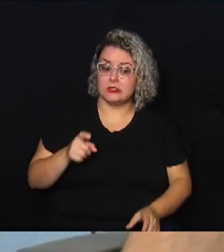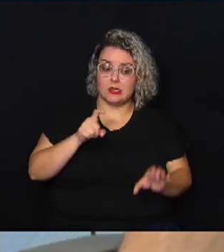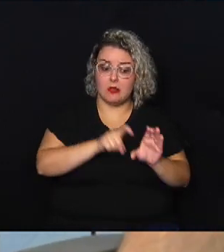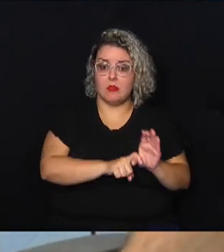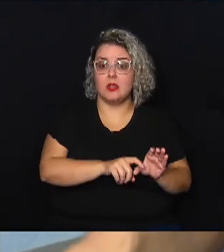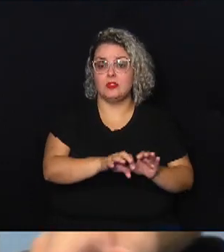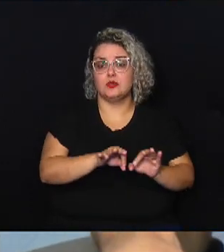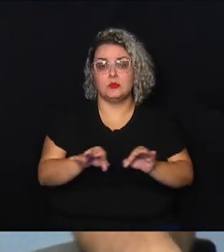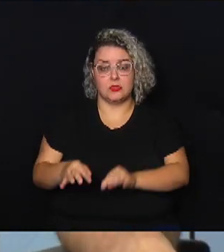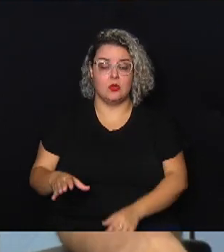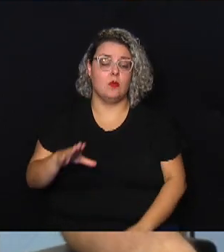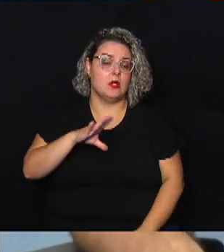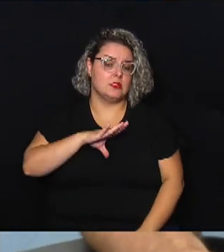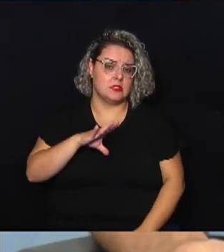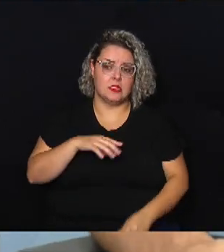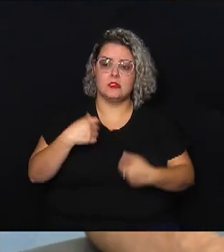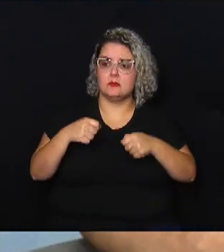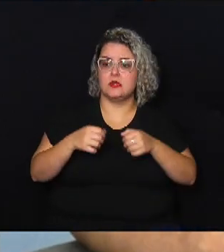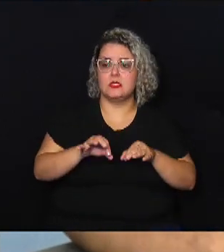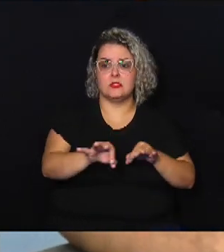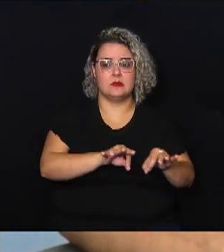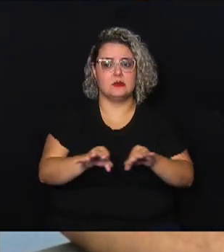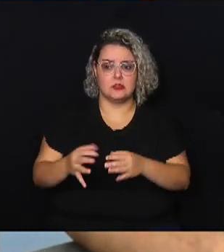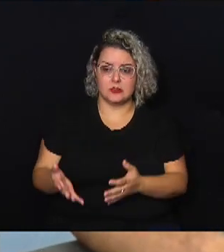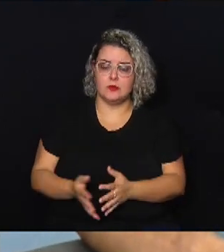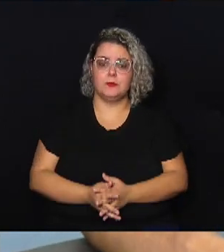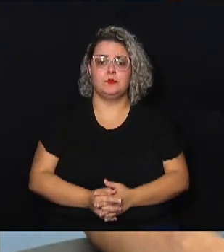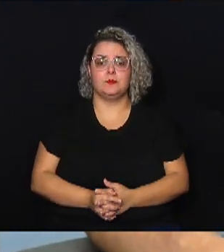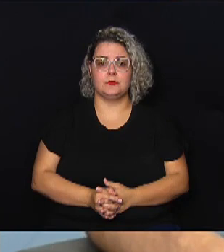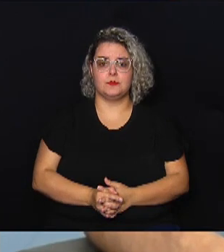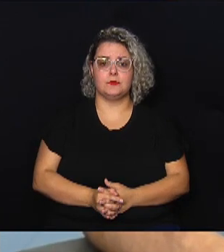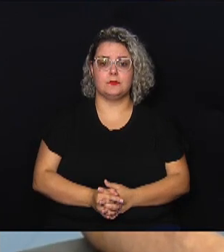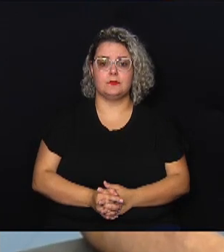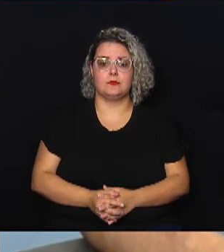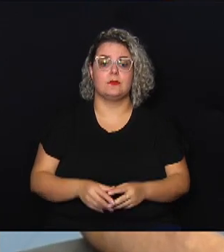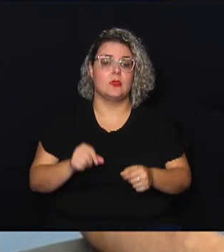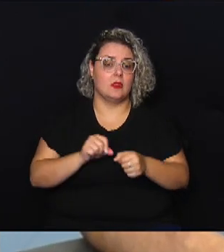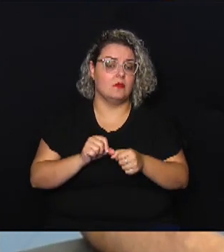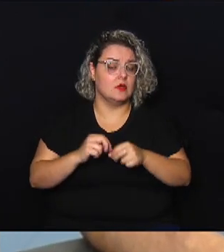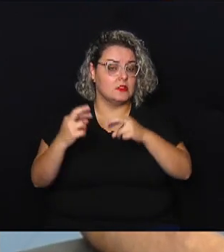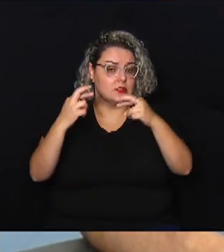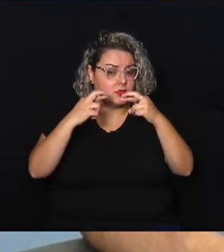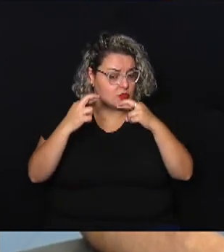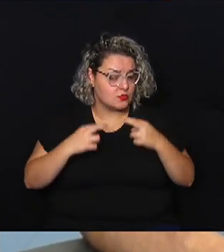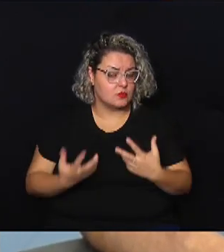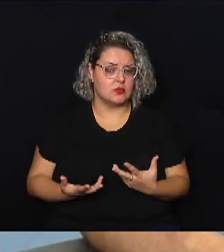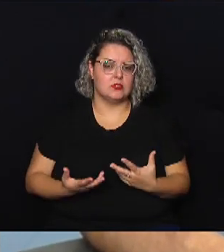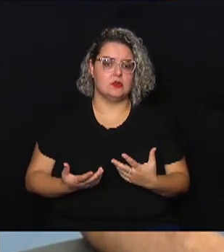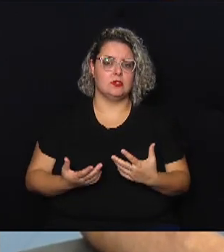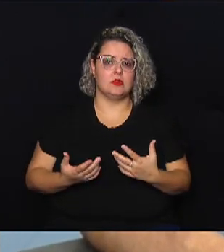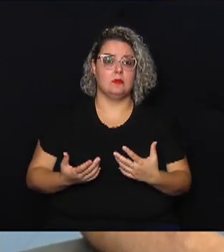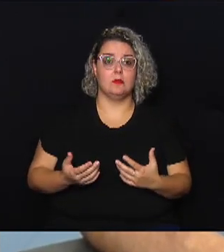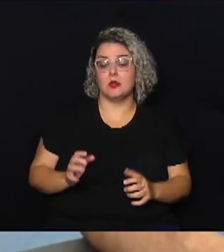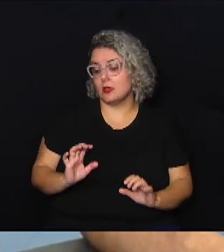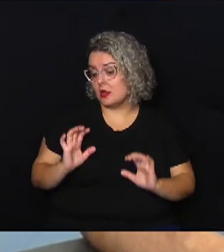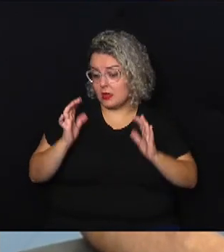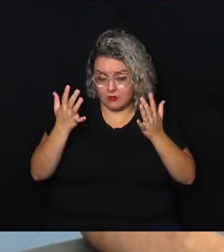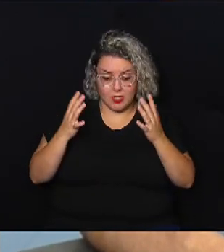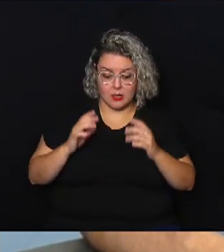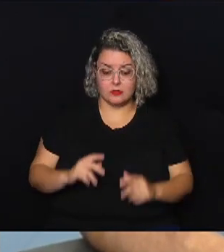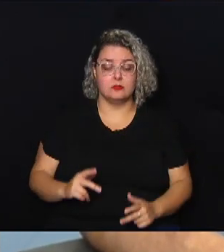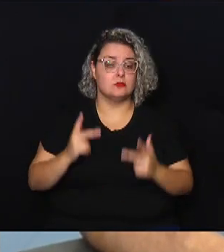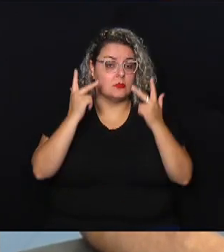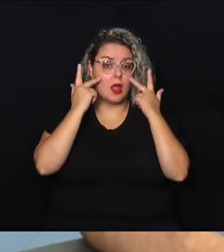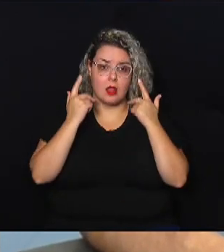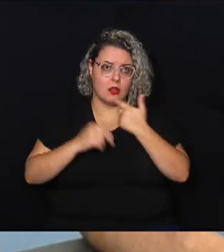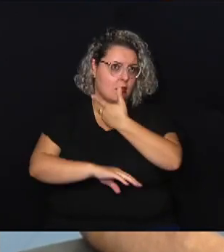Então, as cidades têm que ser planejadas e fazer uma previsão de que eventos naturais podem acontecer.